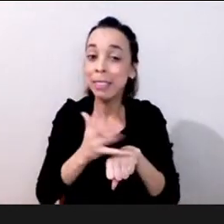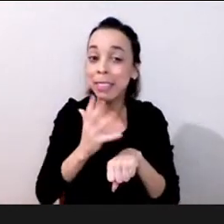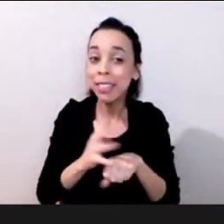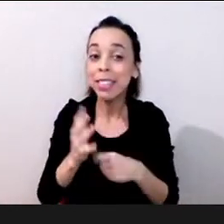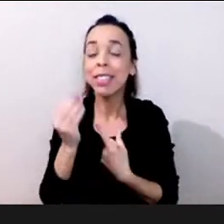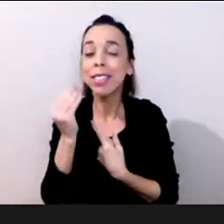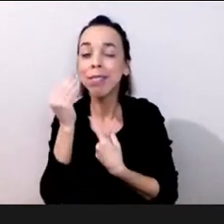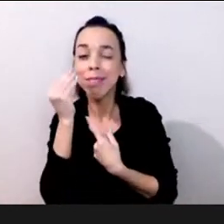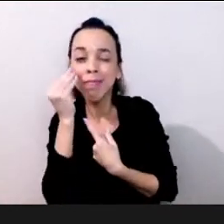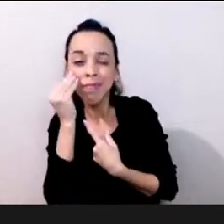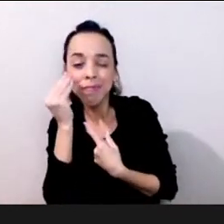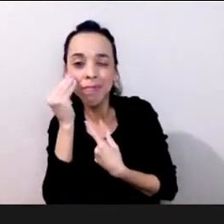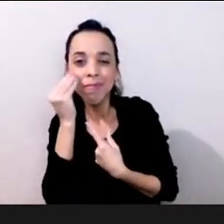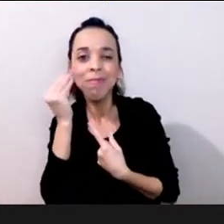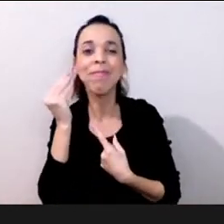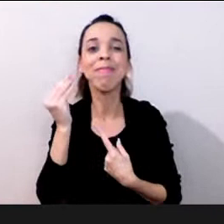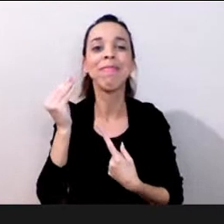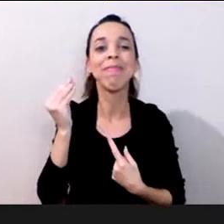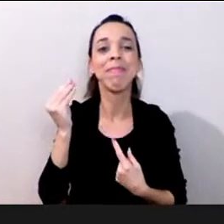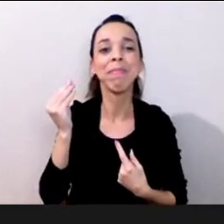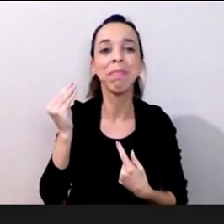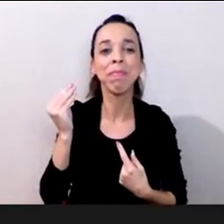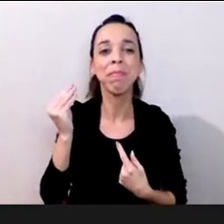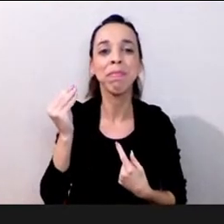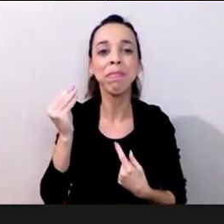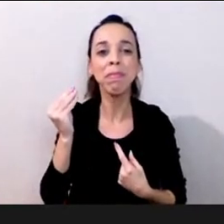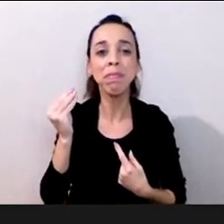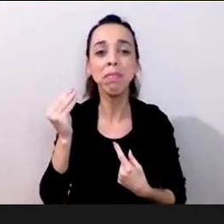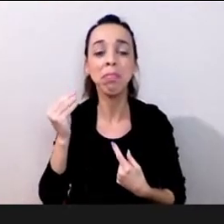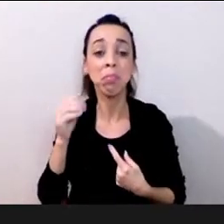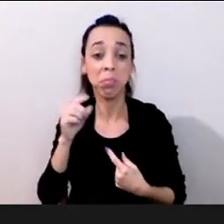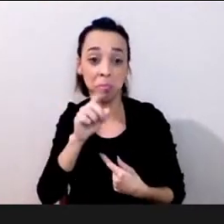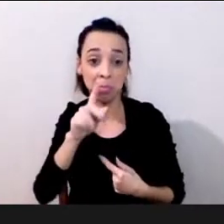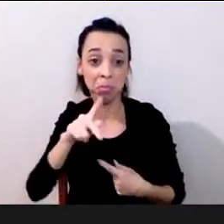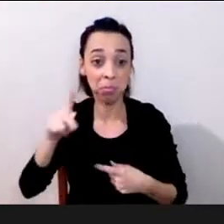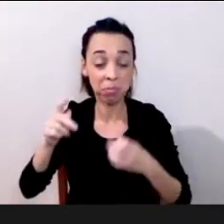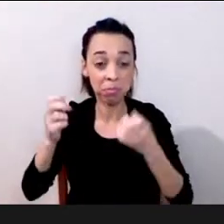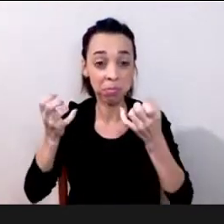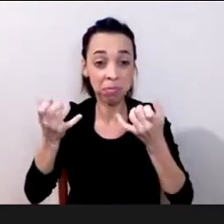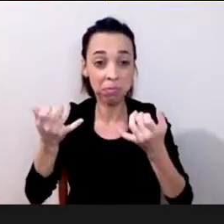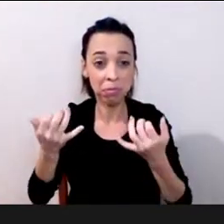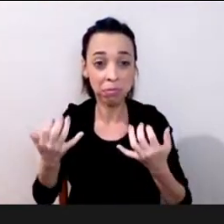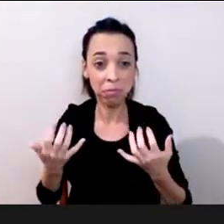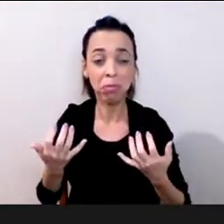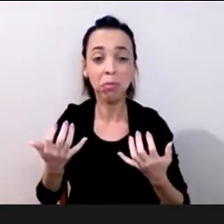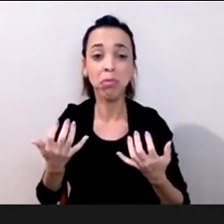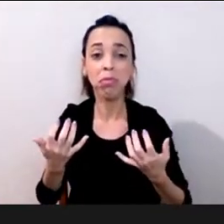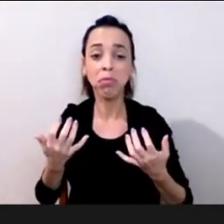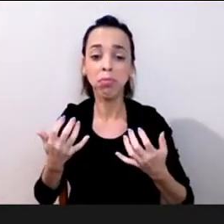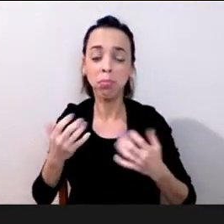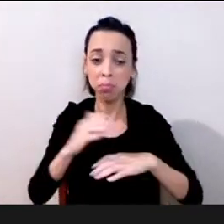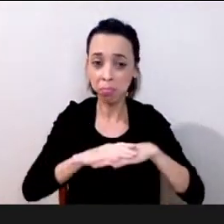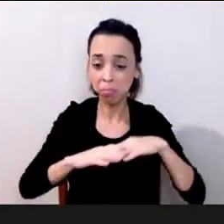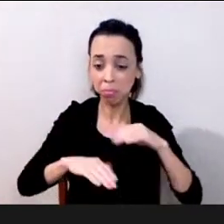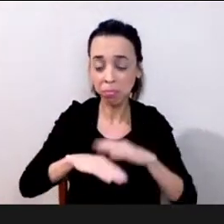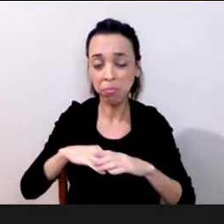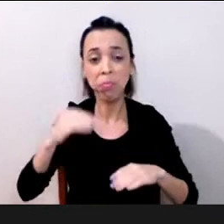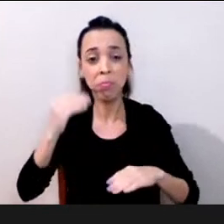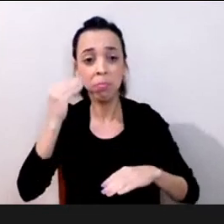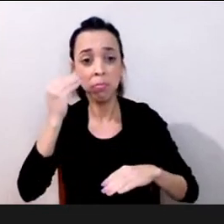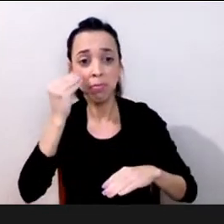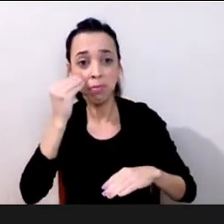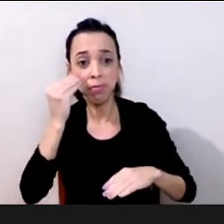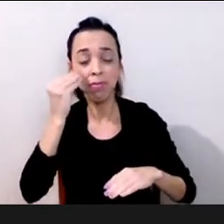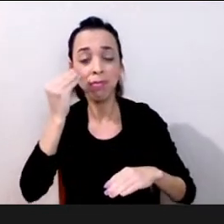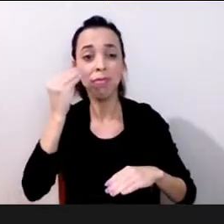trabalhando um pouquinho com isso que o senhor trouxe também é uma das nossas necessidades básicas quando a gente fala da questão de